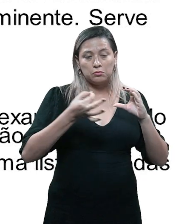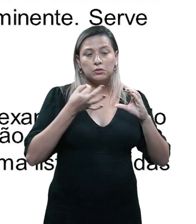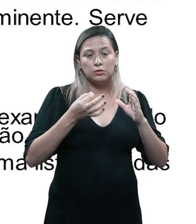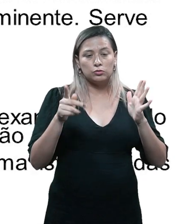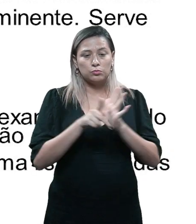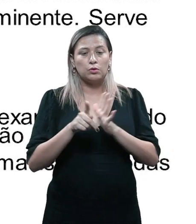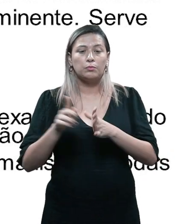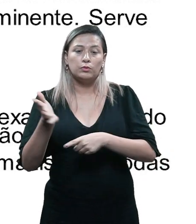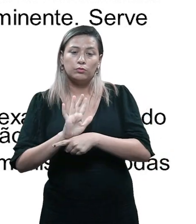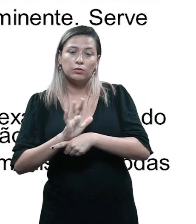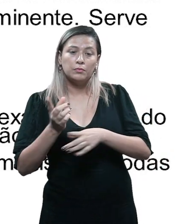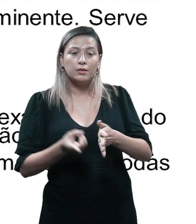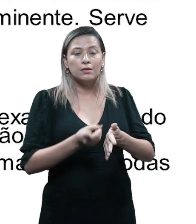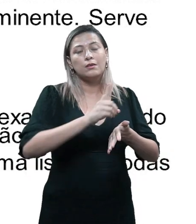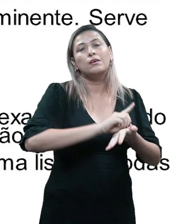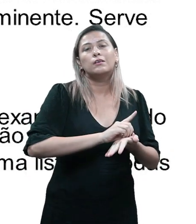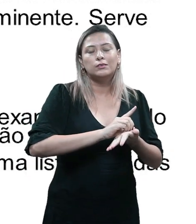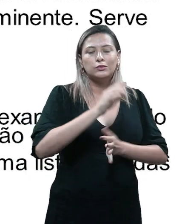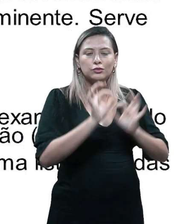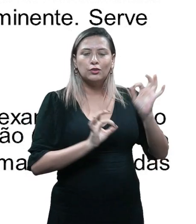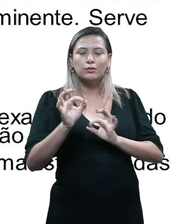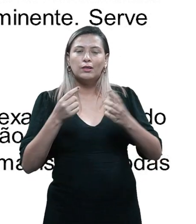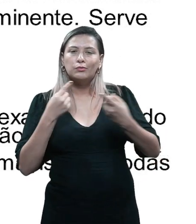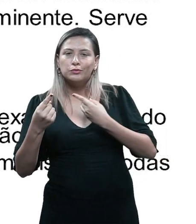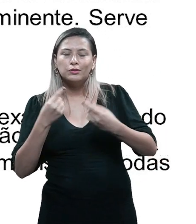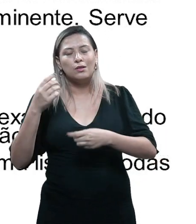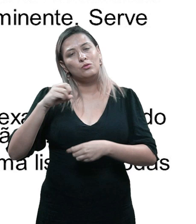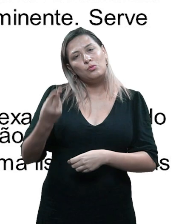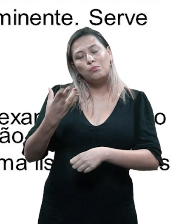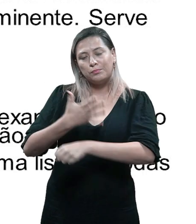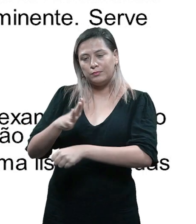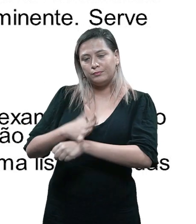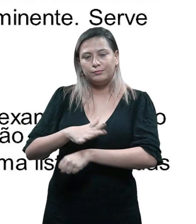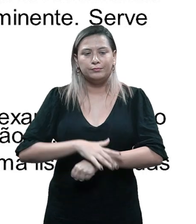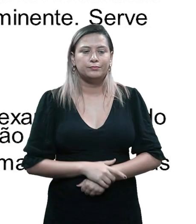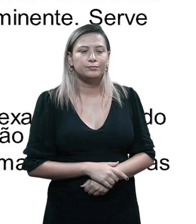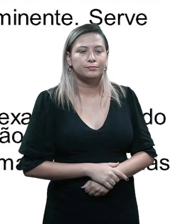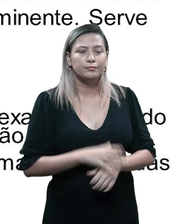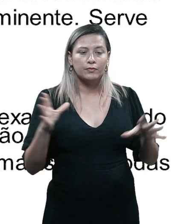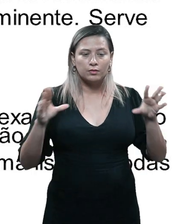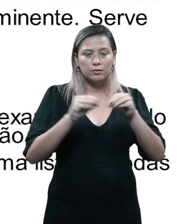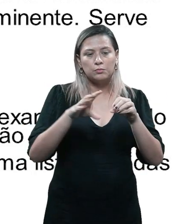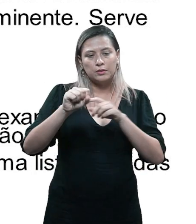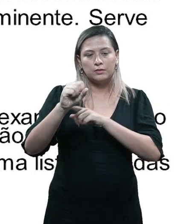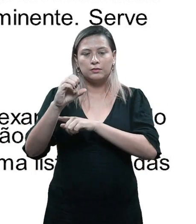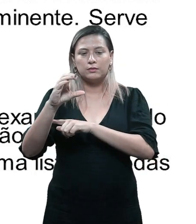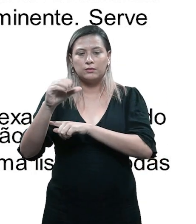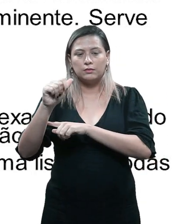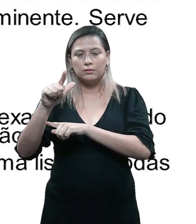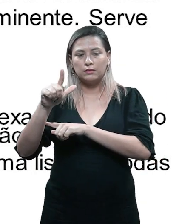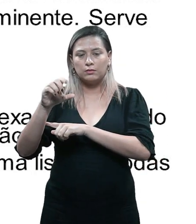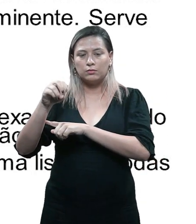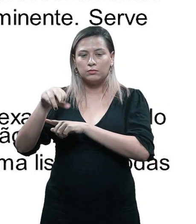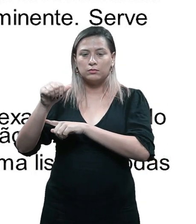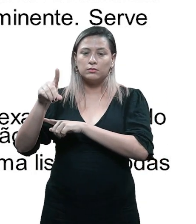filme antes de recheá-lo com diálogos e ações. O resumo escalonado é o resumo de